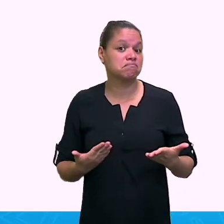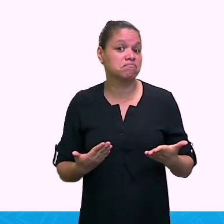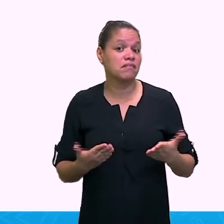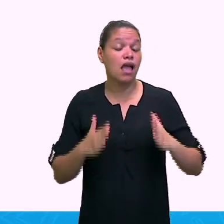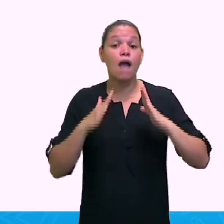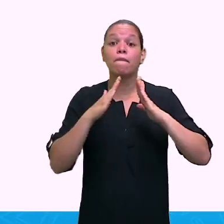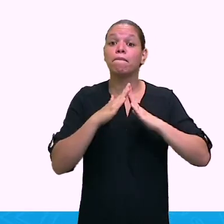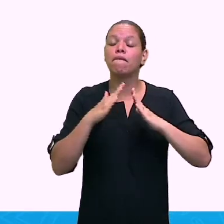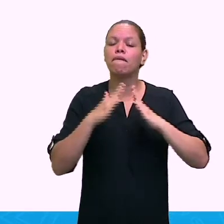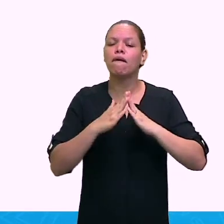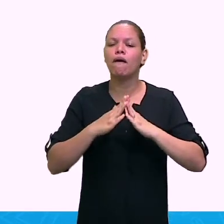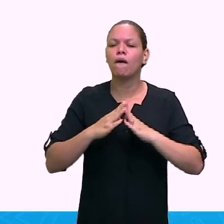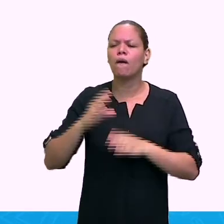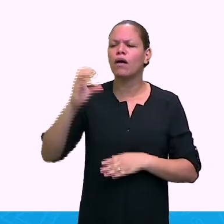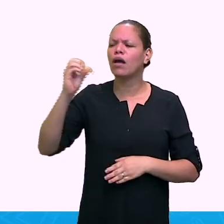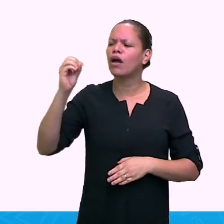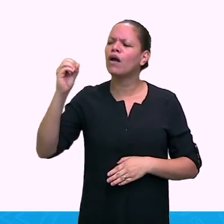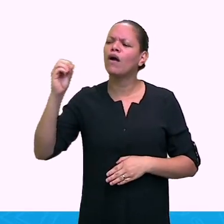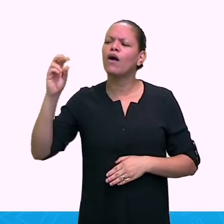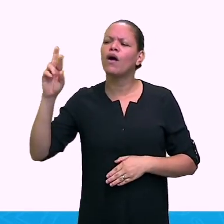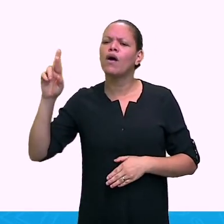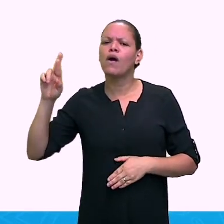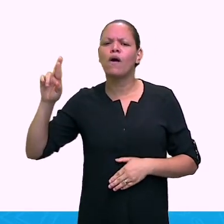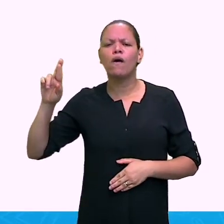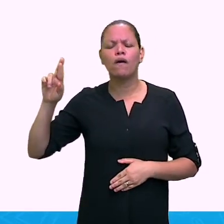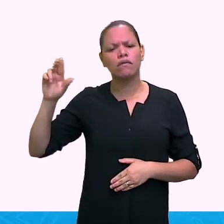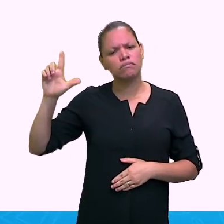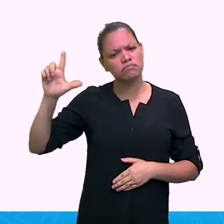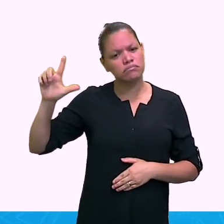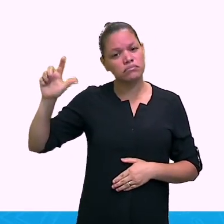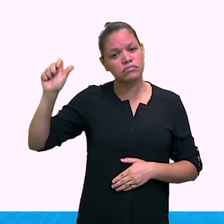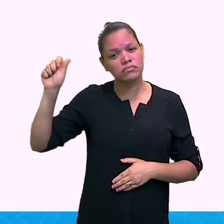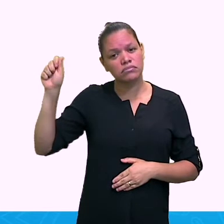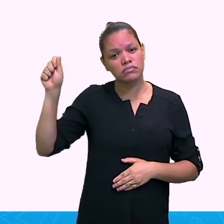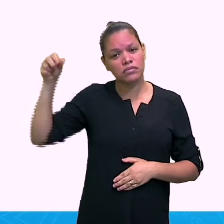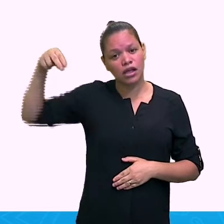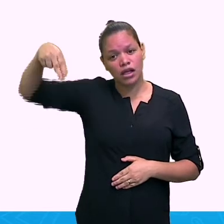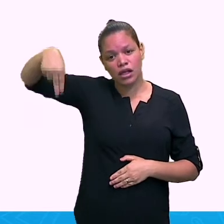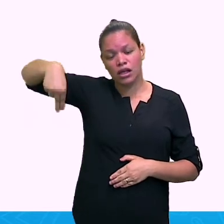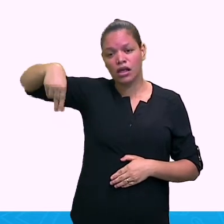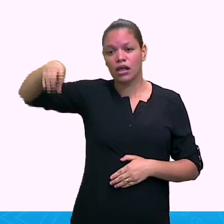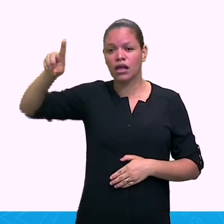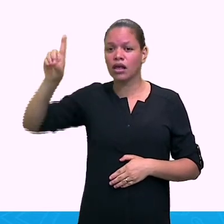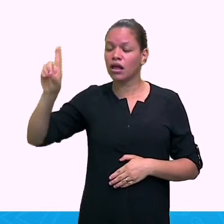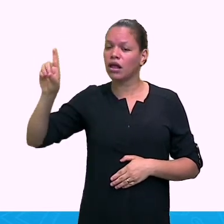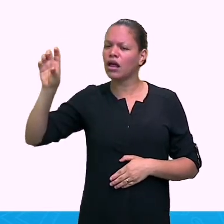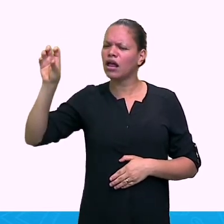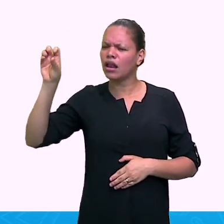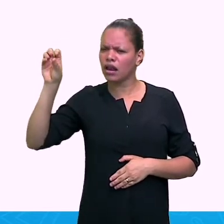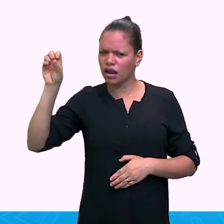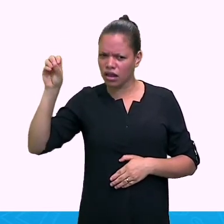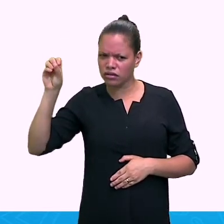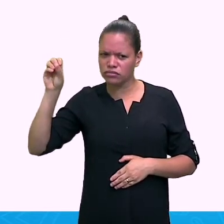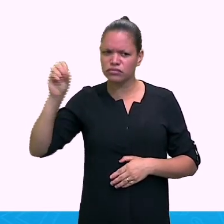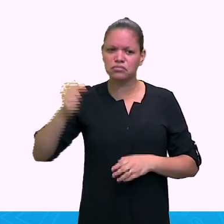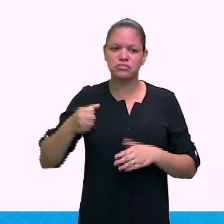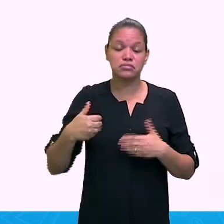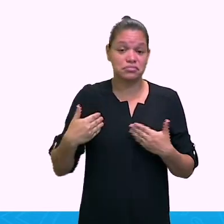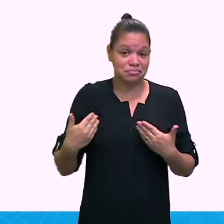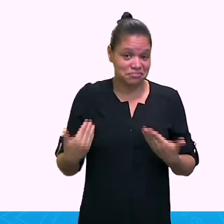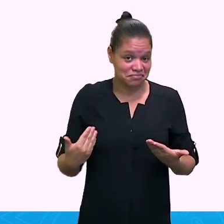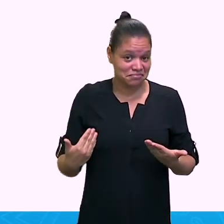Florida. Colocamos só UFL.